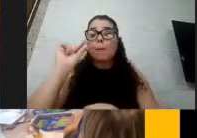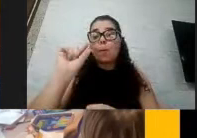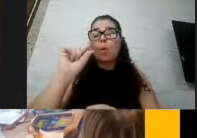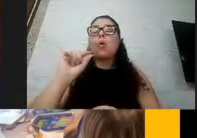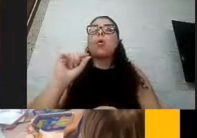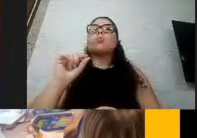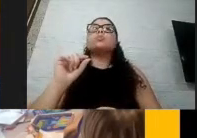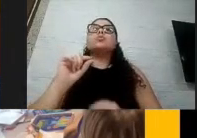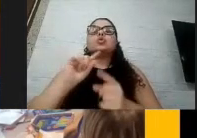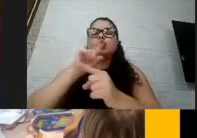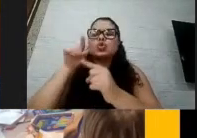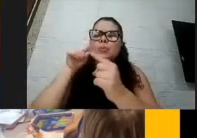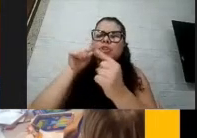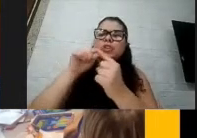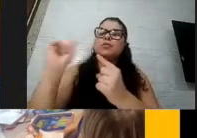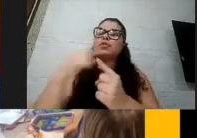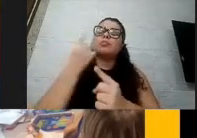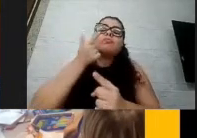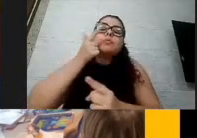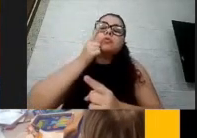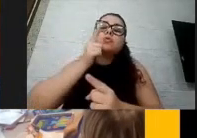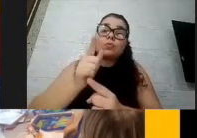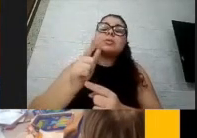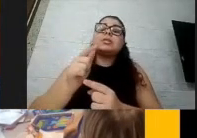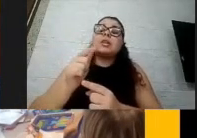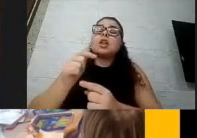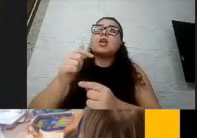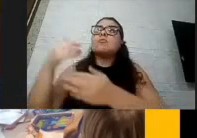como organização ao longo desses últimos quase dez anos.